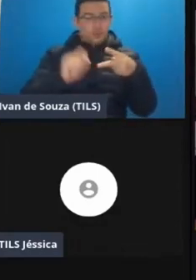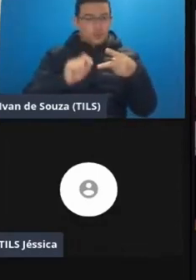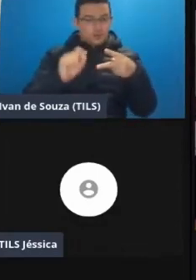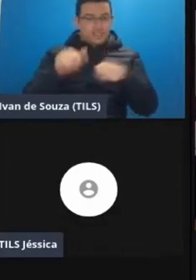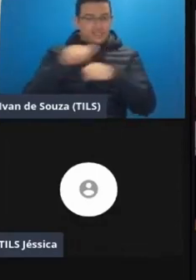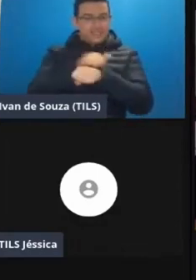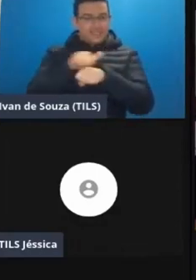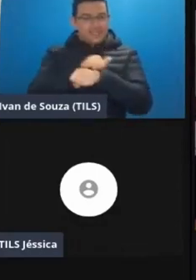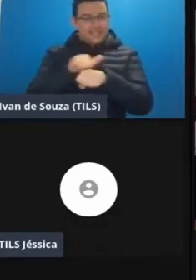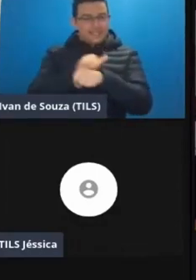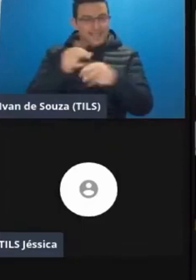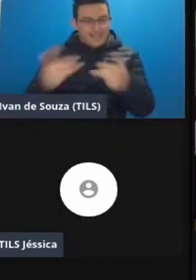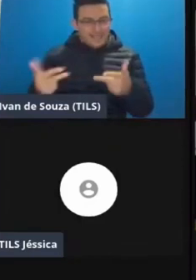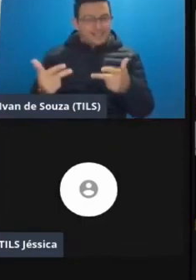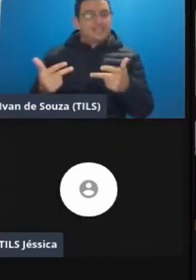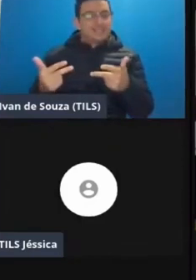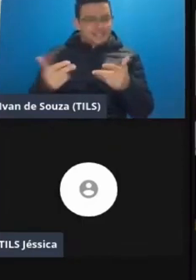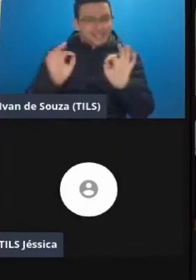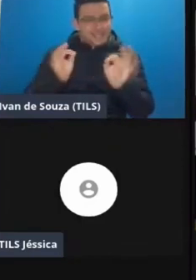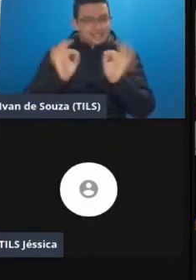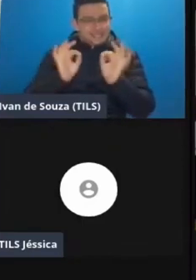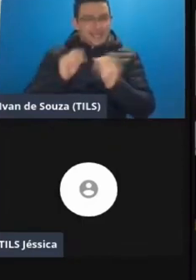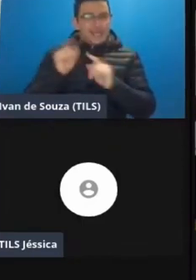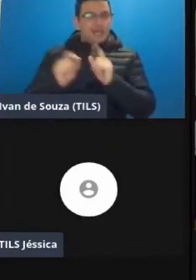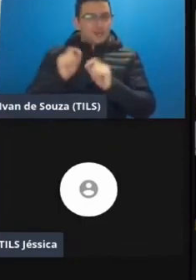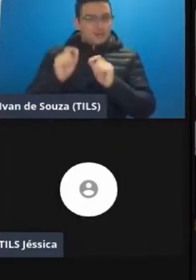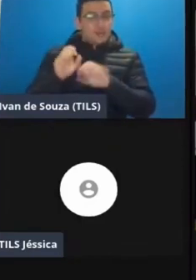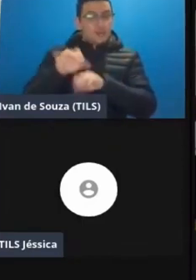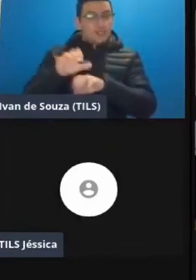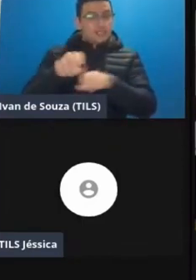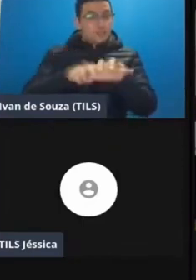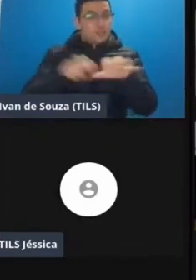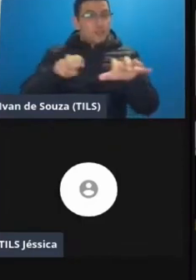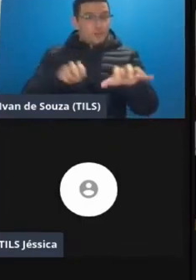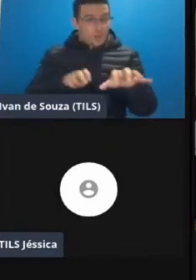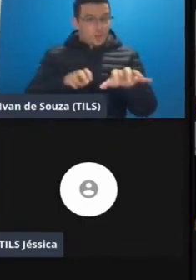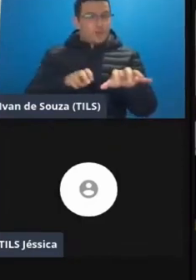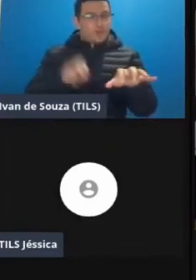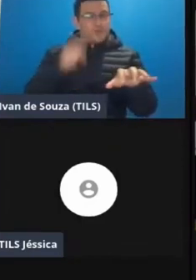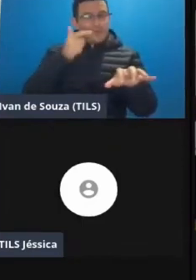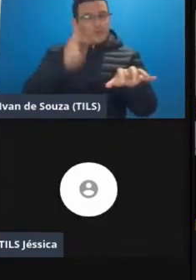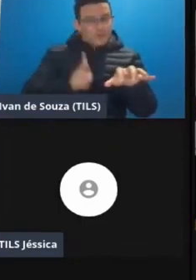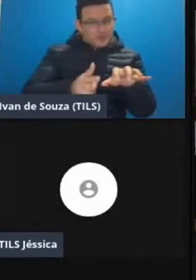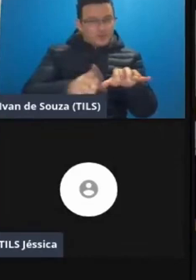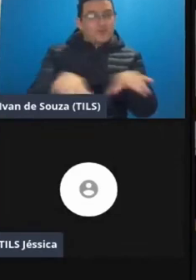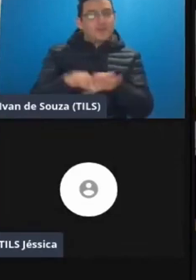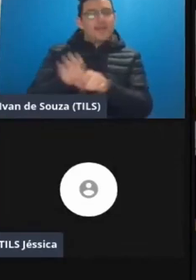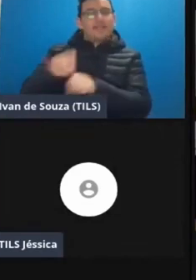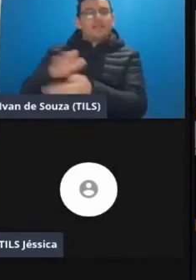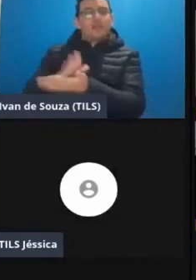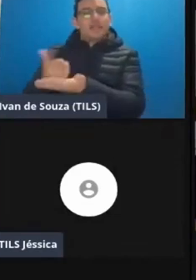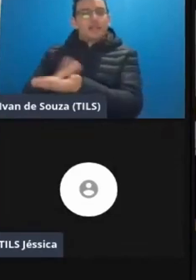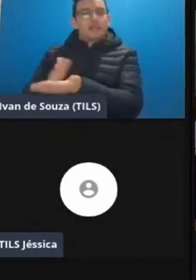estratégias né é o ensino ensino remoto como seguimos e o ensino híbrido né e